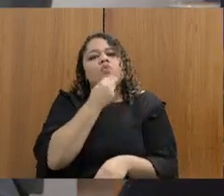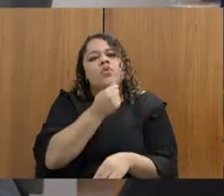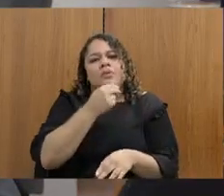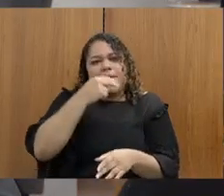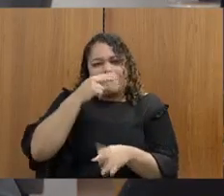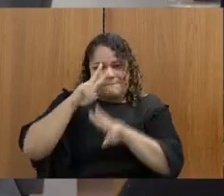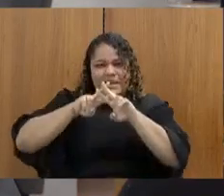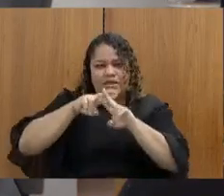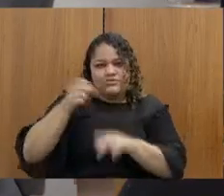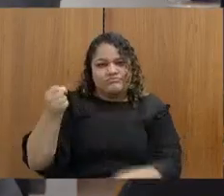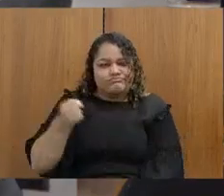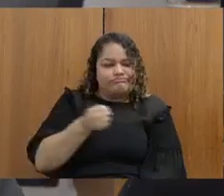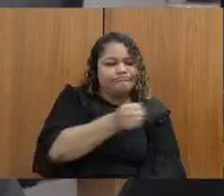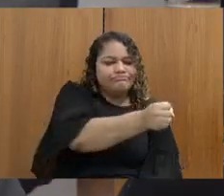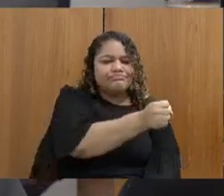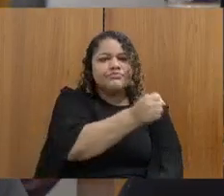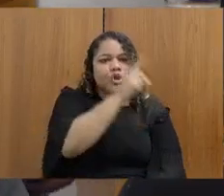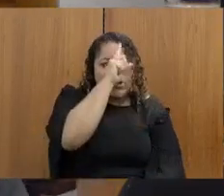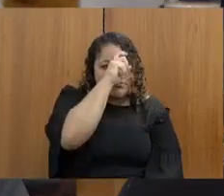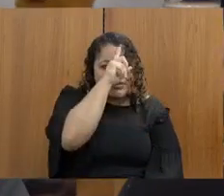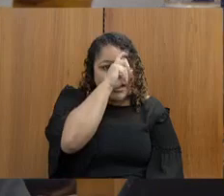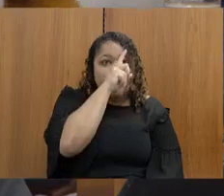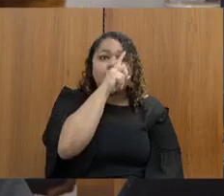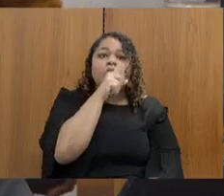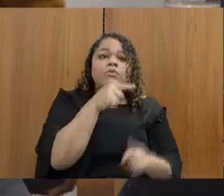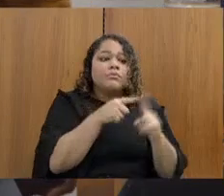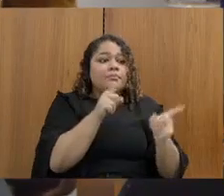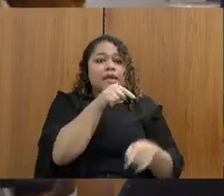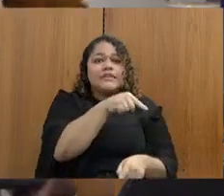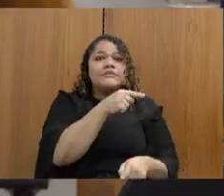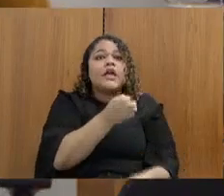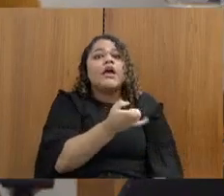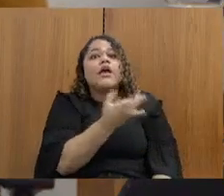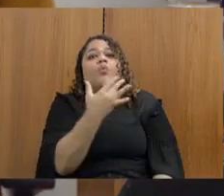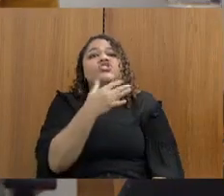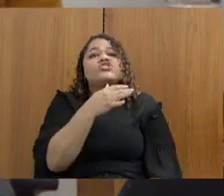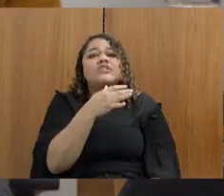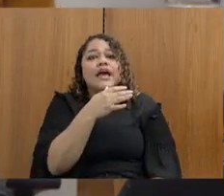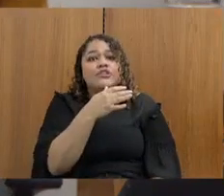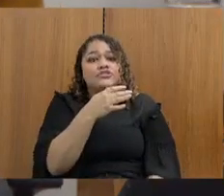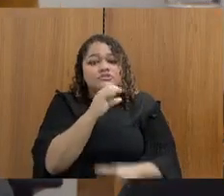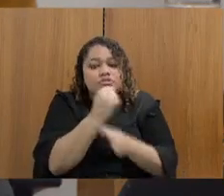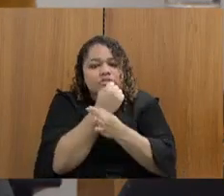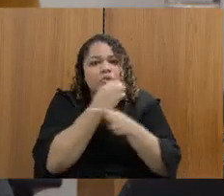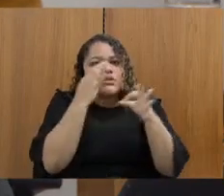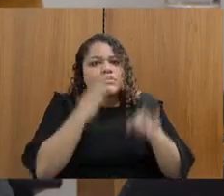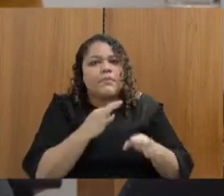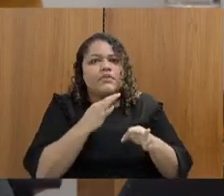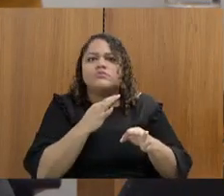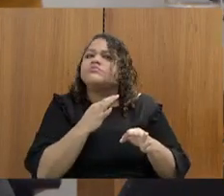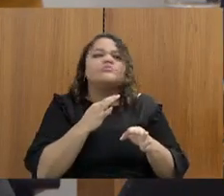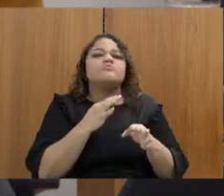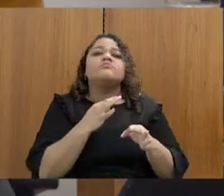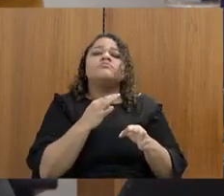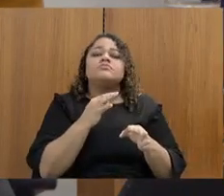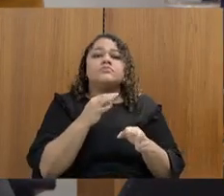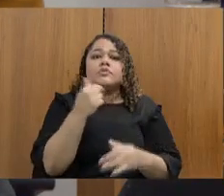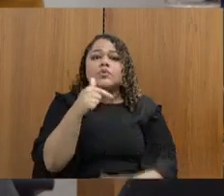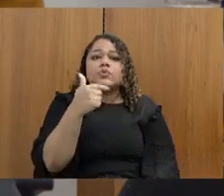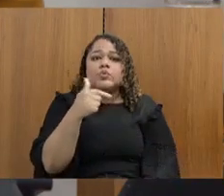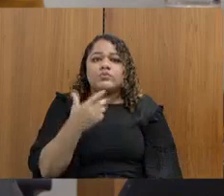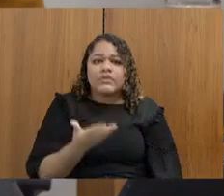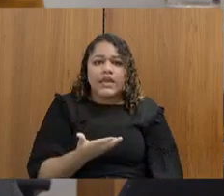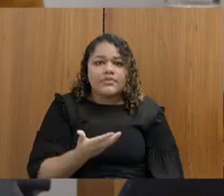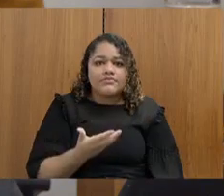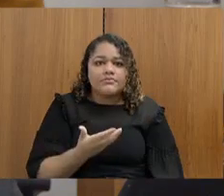sem o número adequado, sem o número que comporte uma segurança, eu diria, de forma